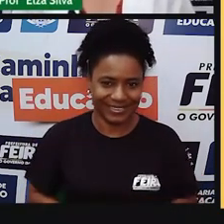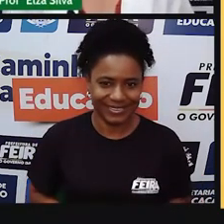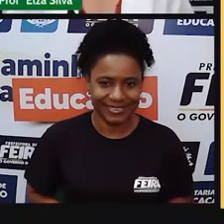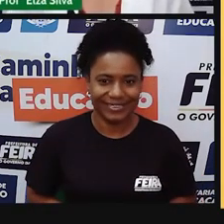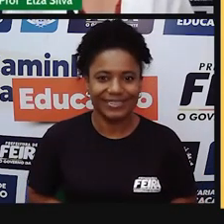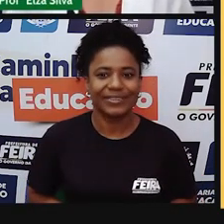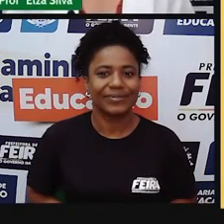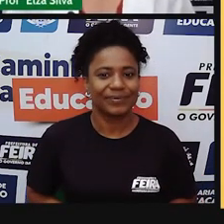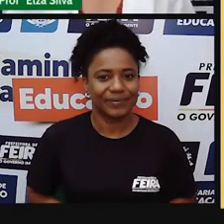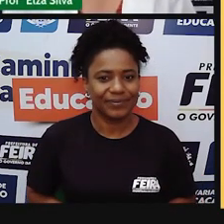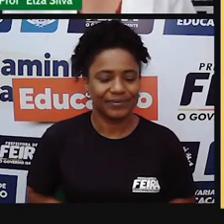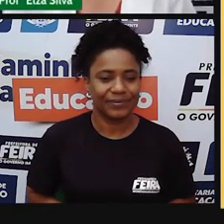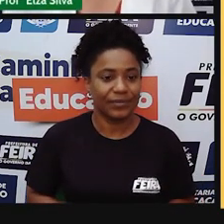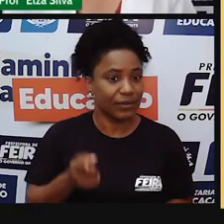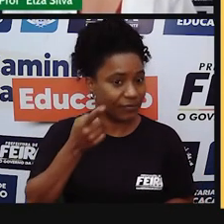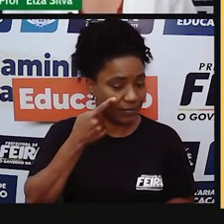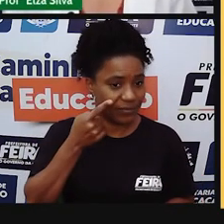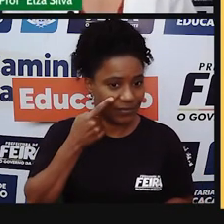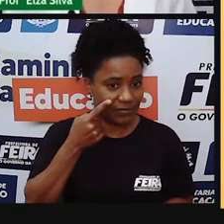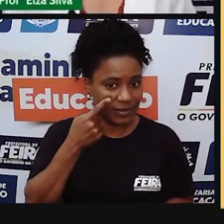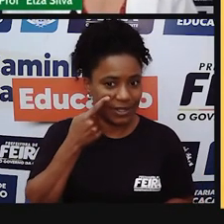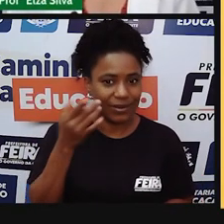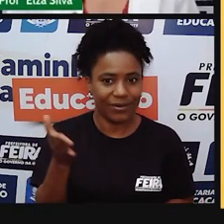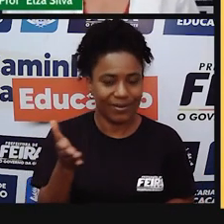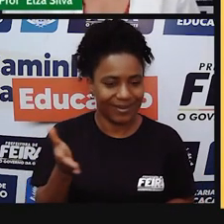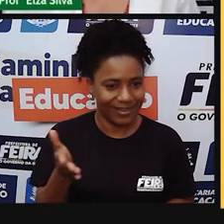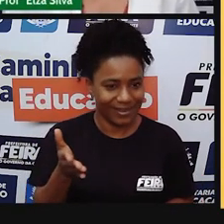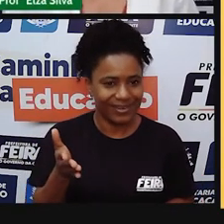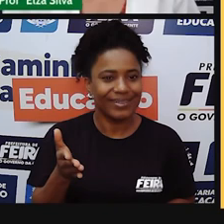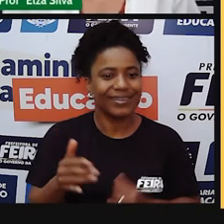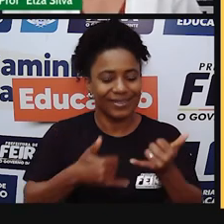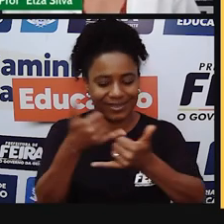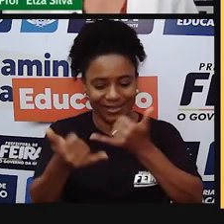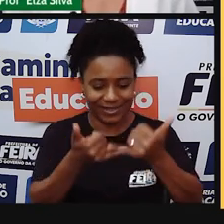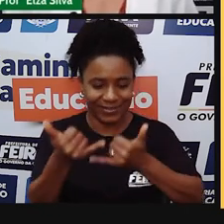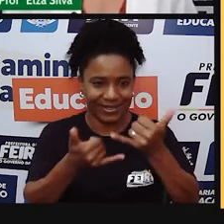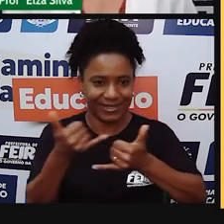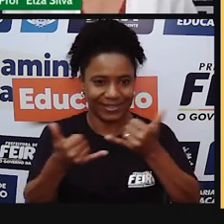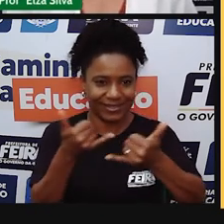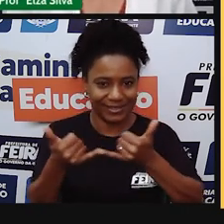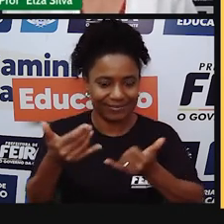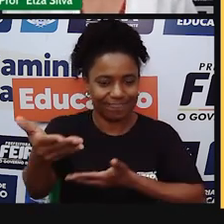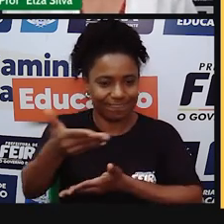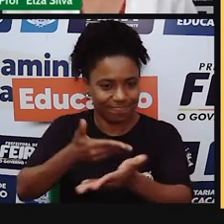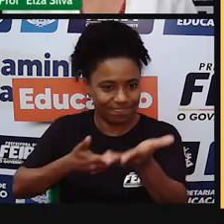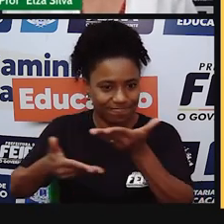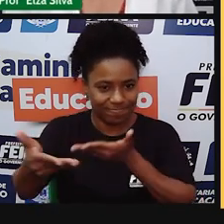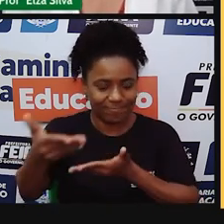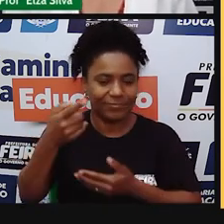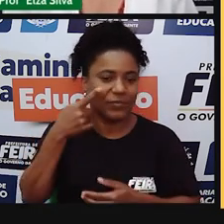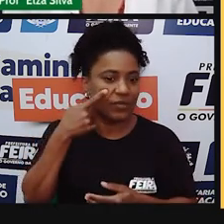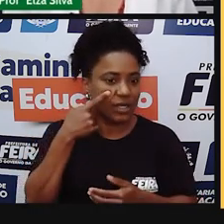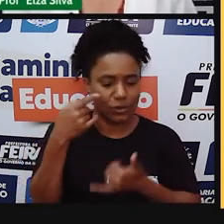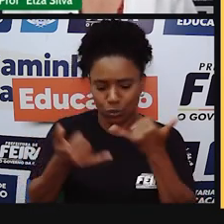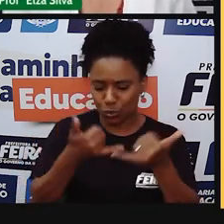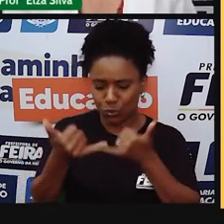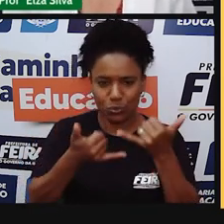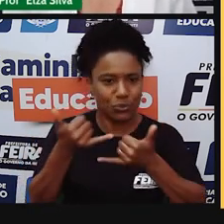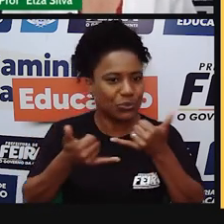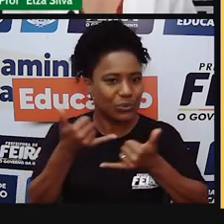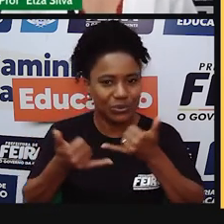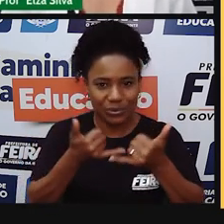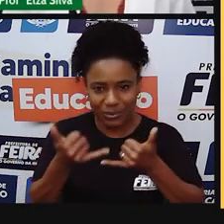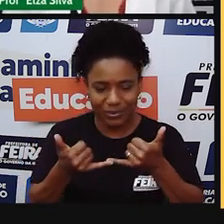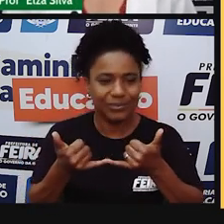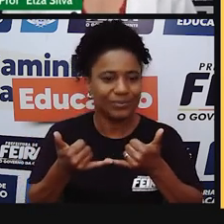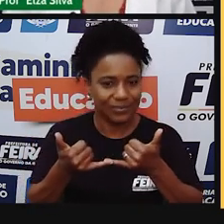So, now, vamos realizar uma atividade interativa. Esse jogo